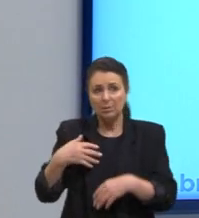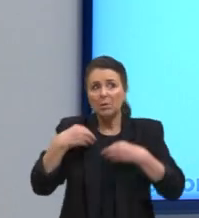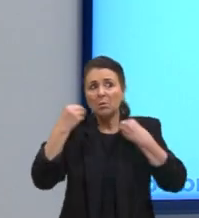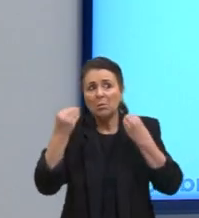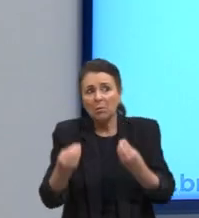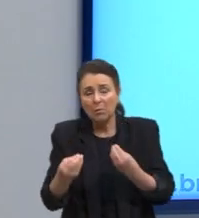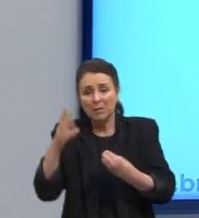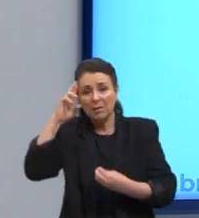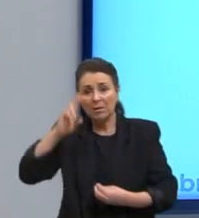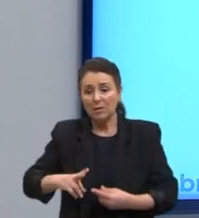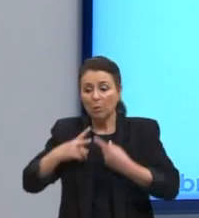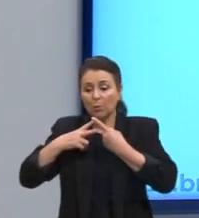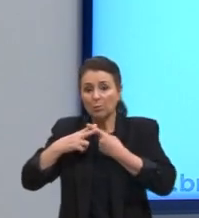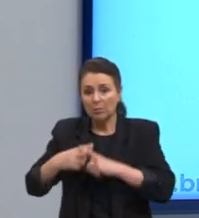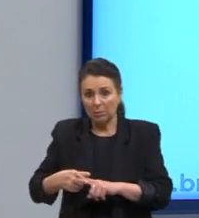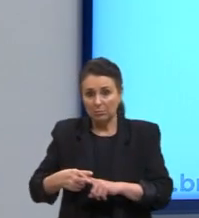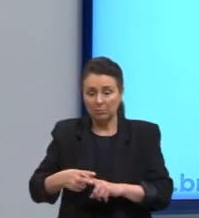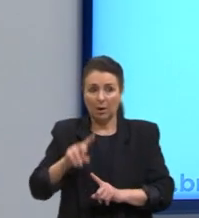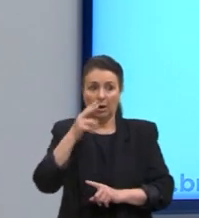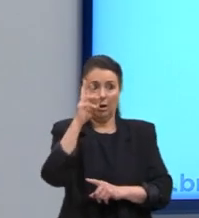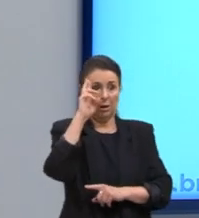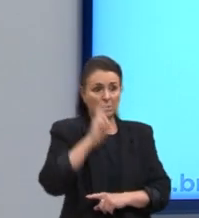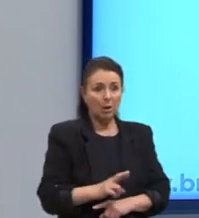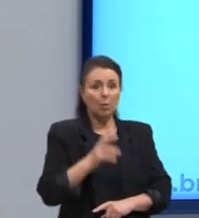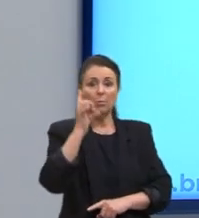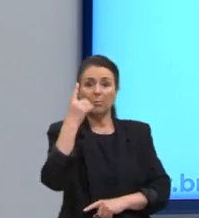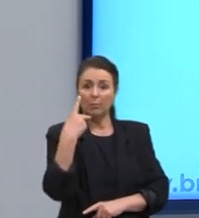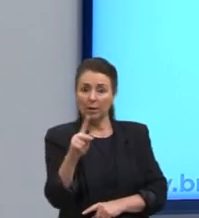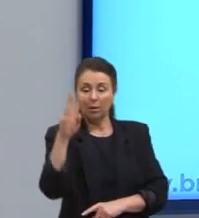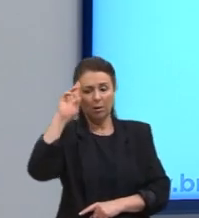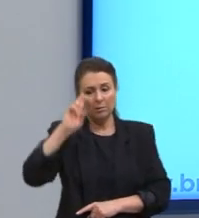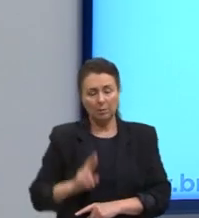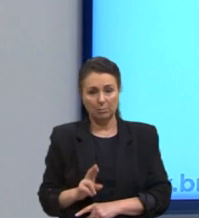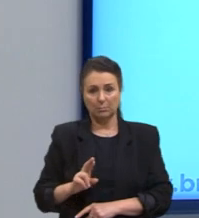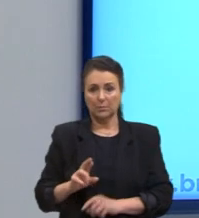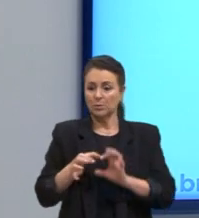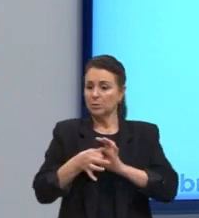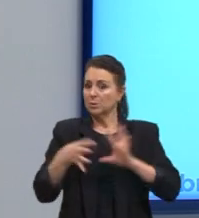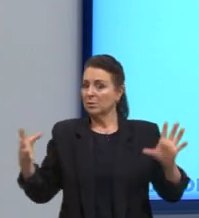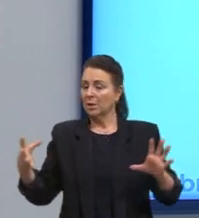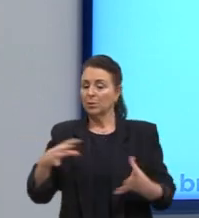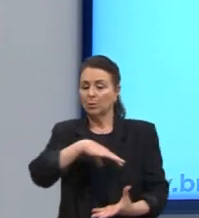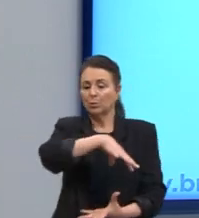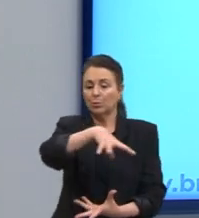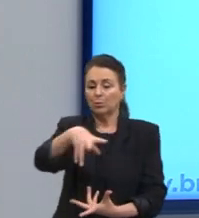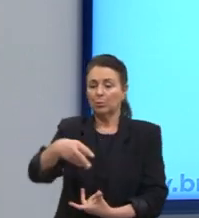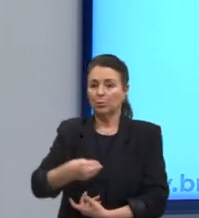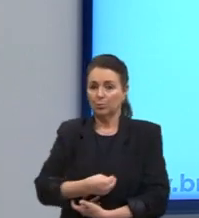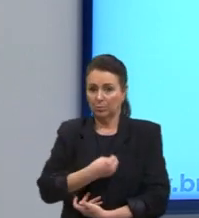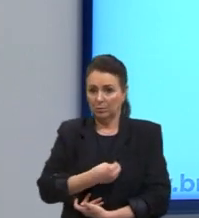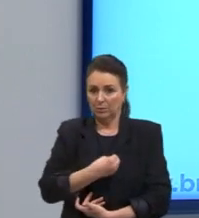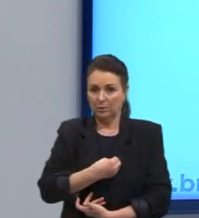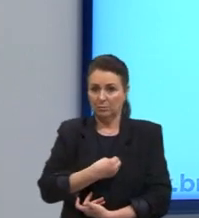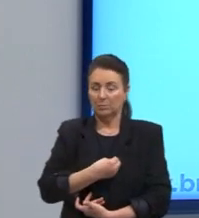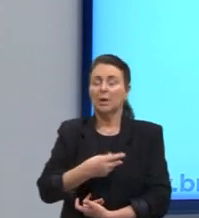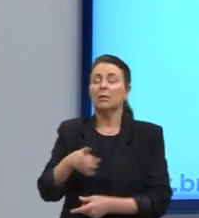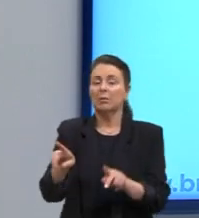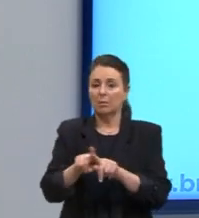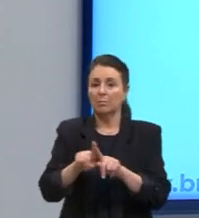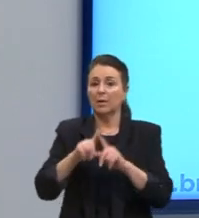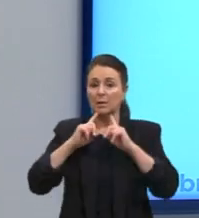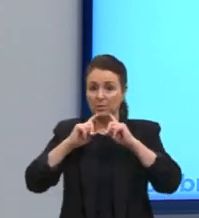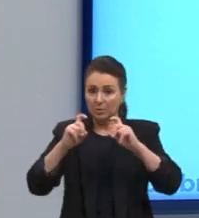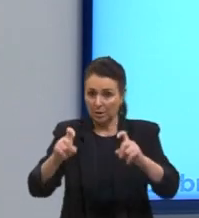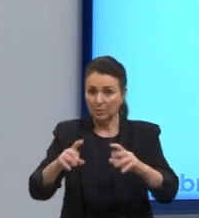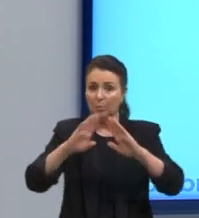instrumental. A razão pela razão, descolada do mundo da vida. Também criticado na razão instrumental, criticado na escola de Frankfurt,